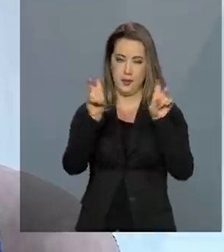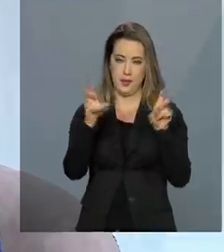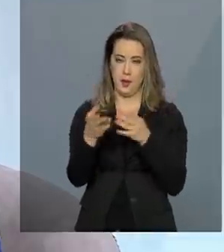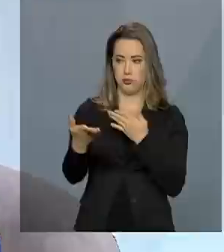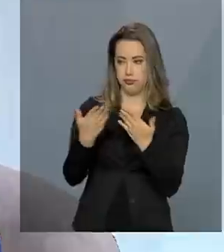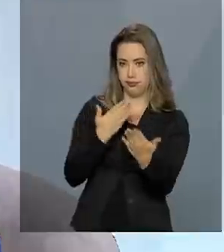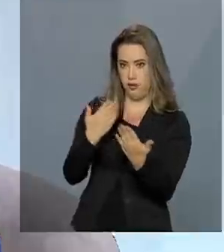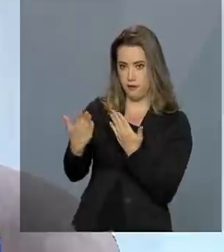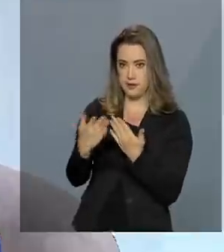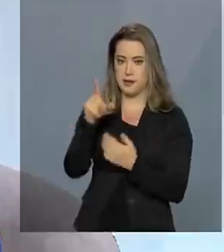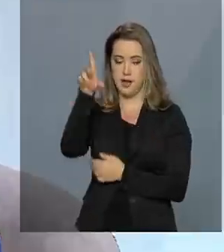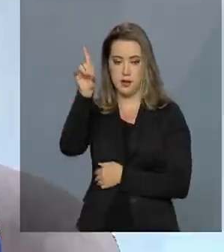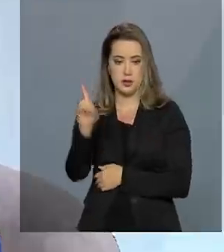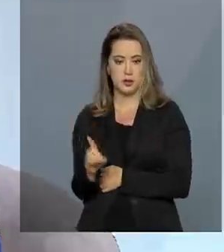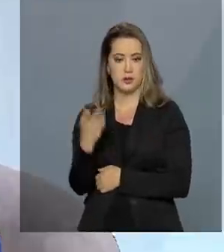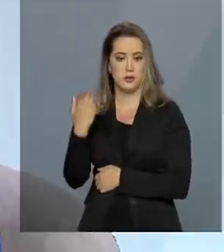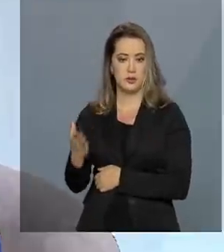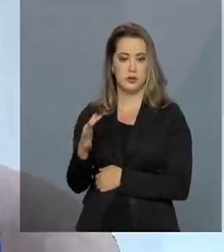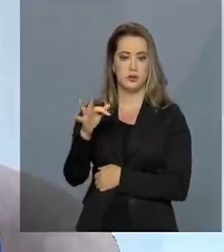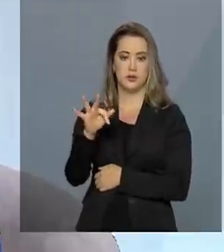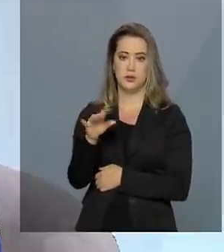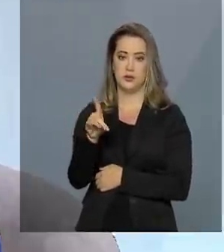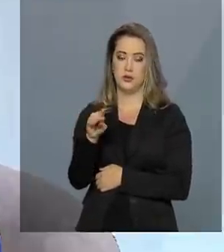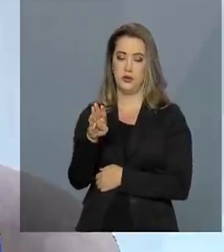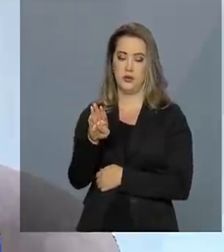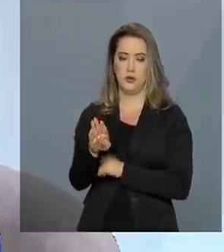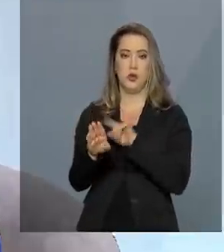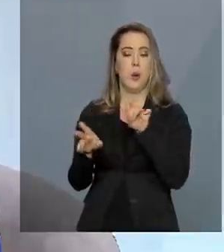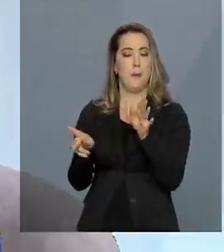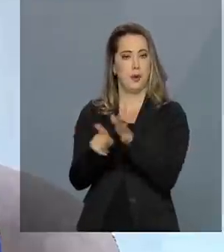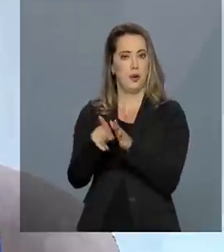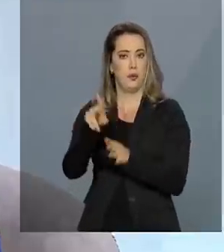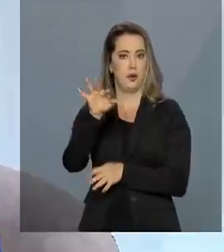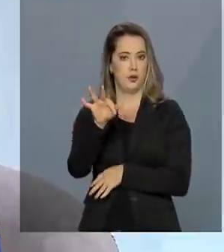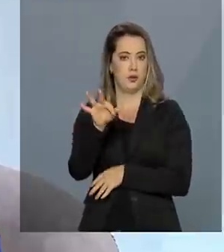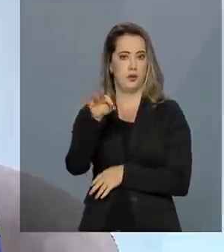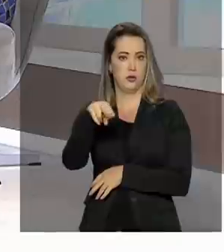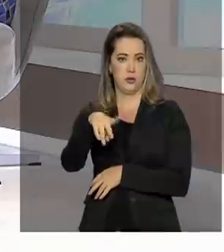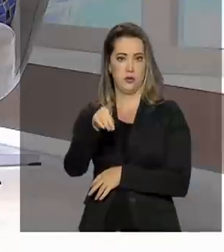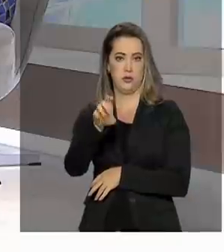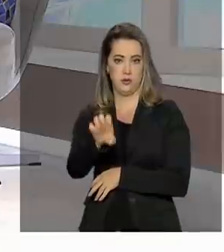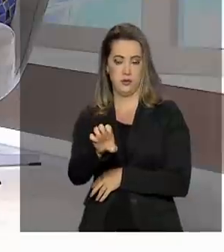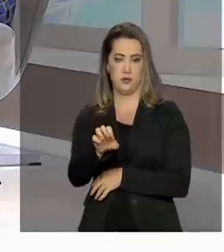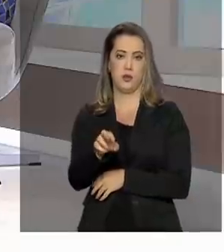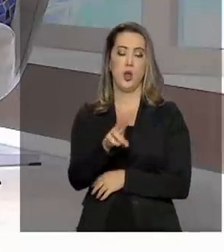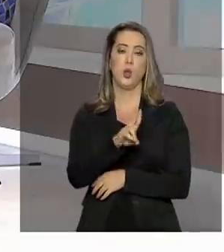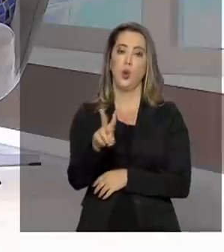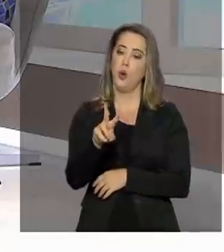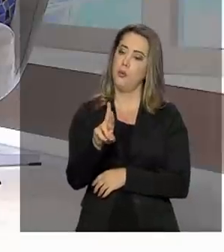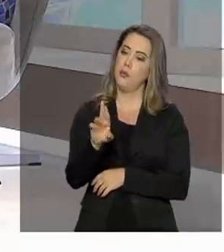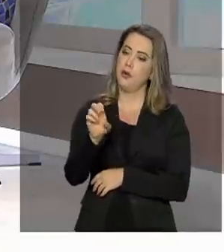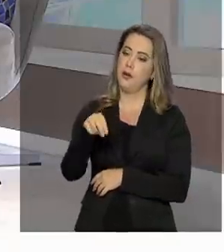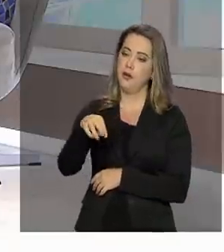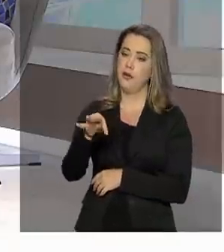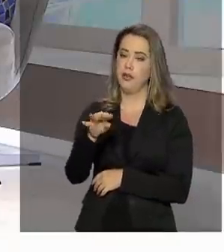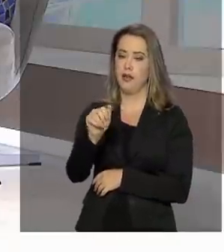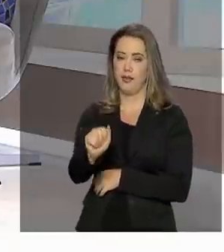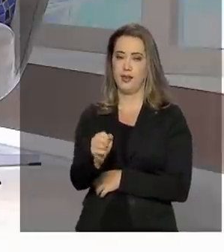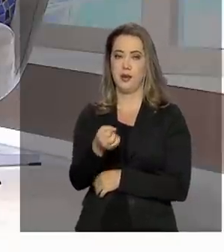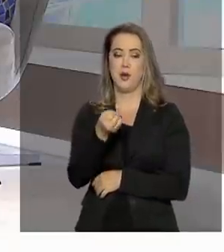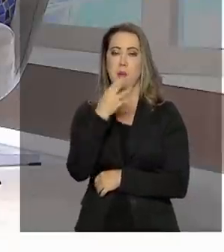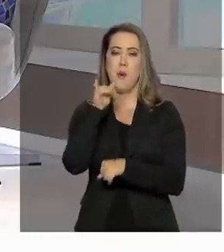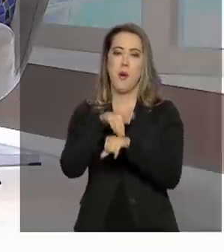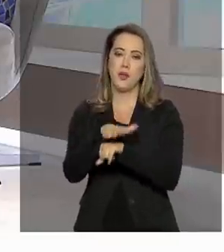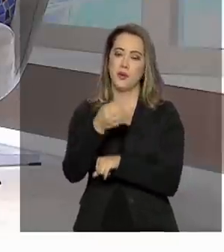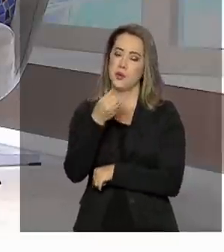diretora de gestão de fundos e benefícios do FNDE, Renata Daguiar. Boa noite, Renata, tudo bom? Muito obrigado